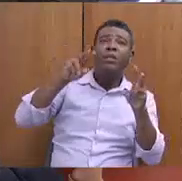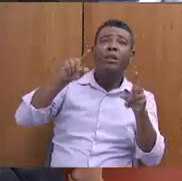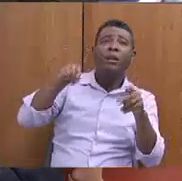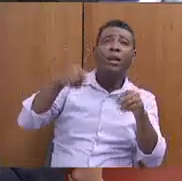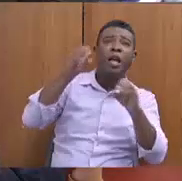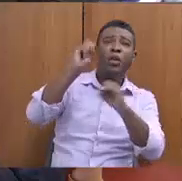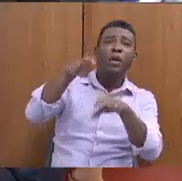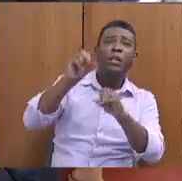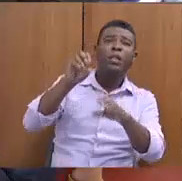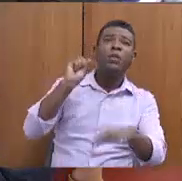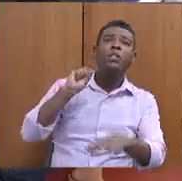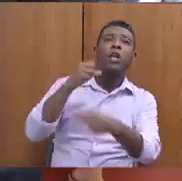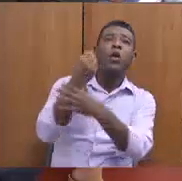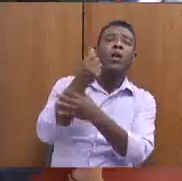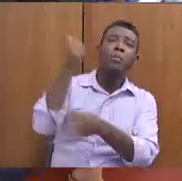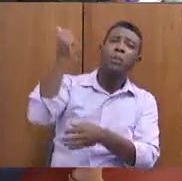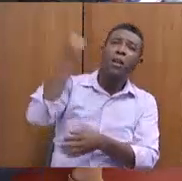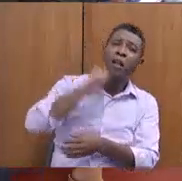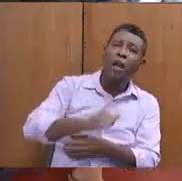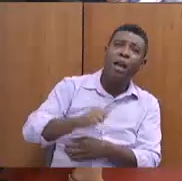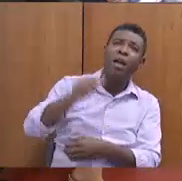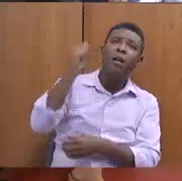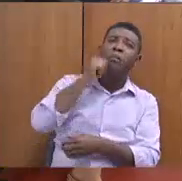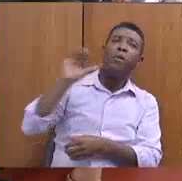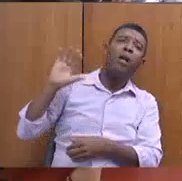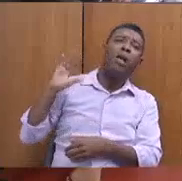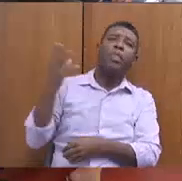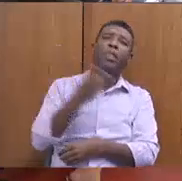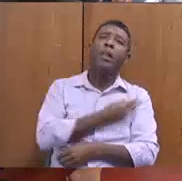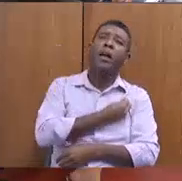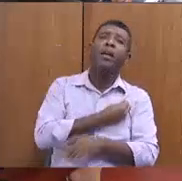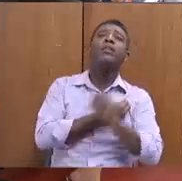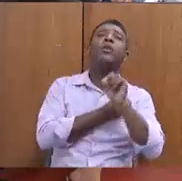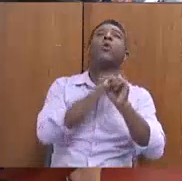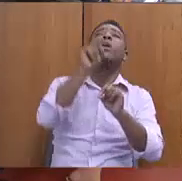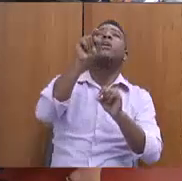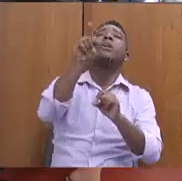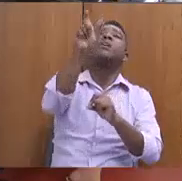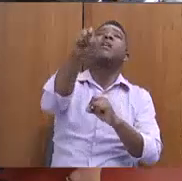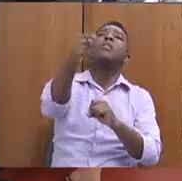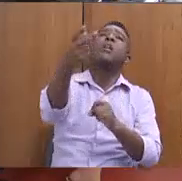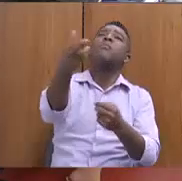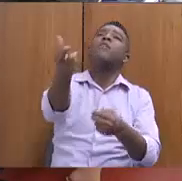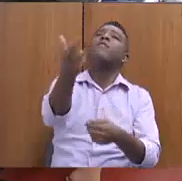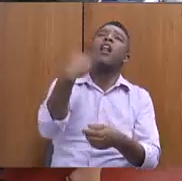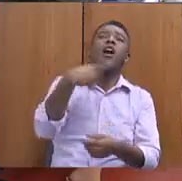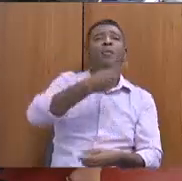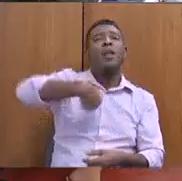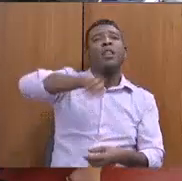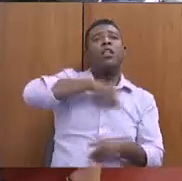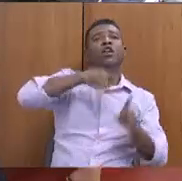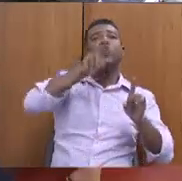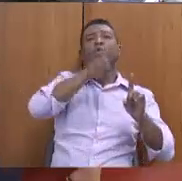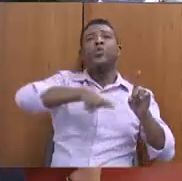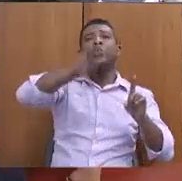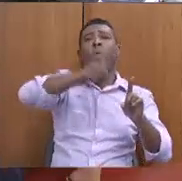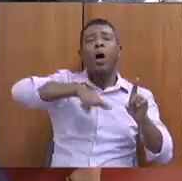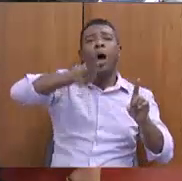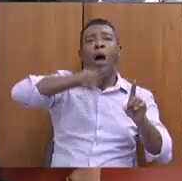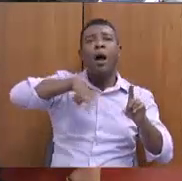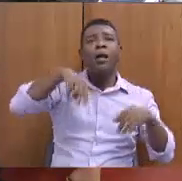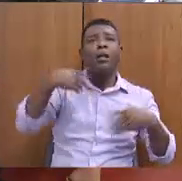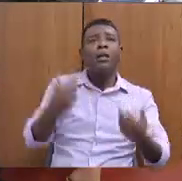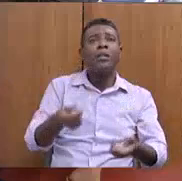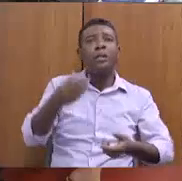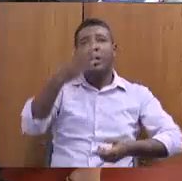mulheres, as mulheres trans... O que a senhora tem para falar para a gente? Usuárias... Esqueci o nome dela.